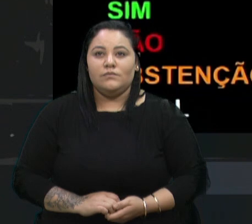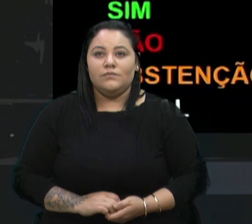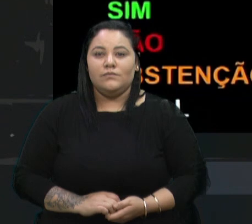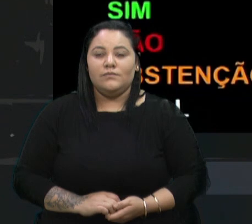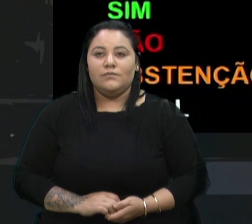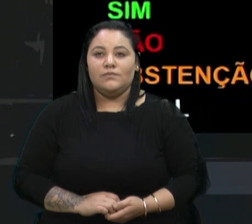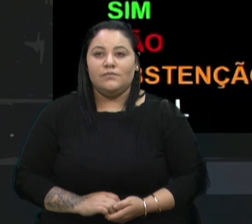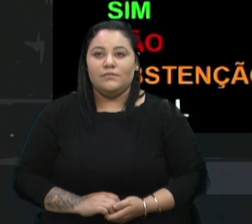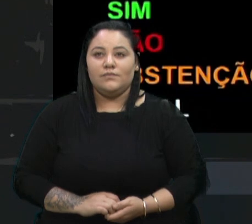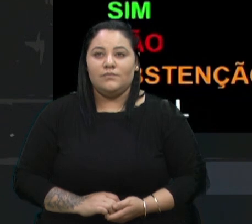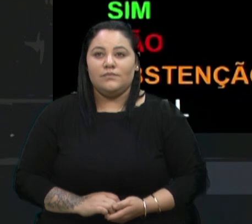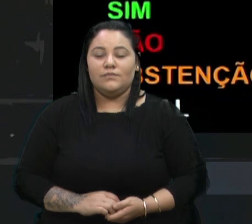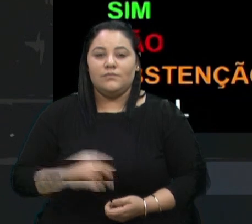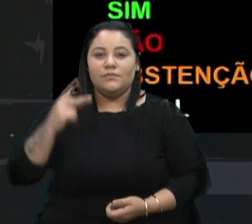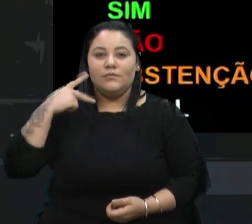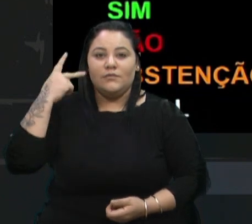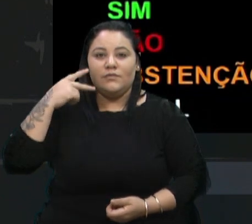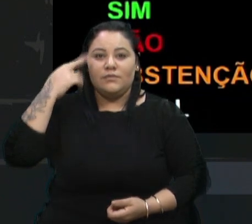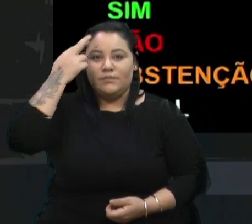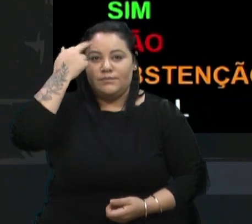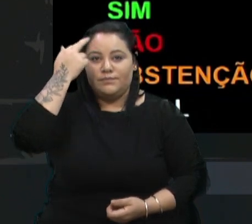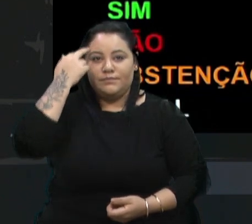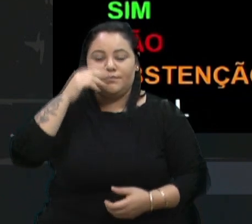Vereador Rafael Bueno vota sim.